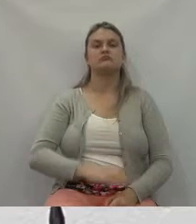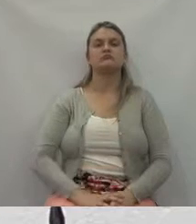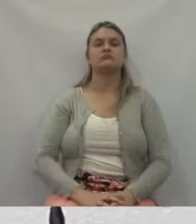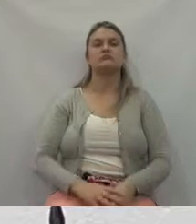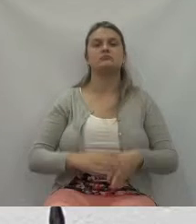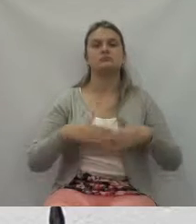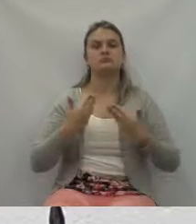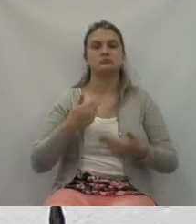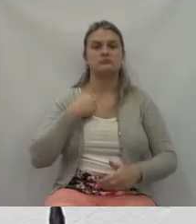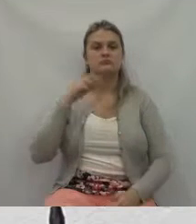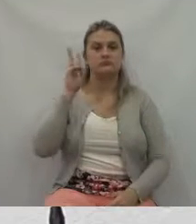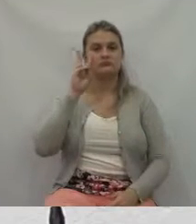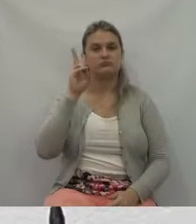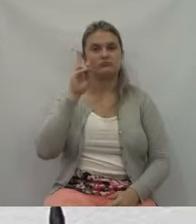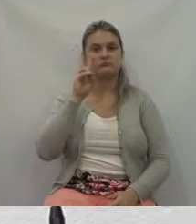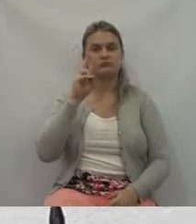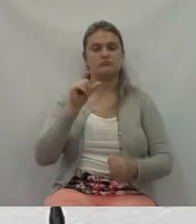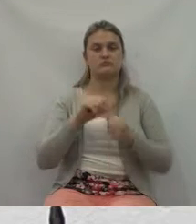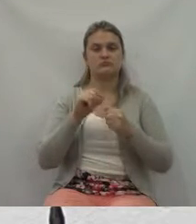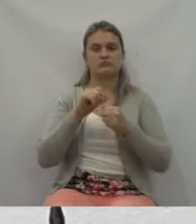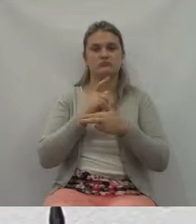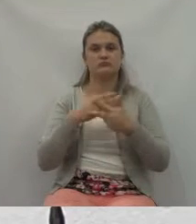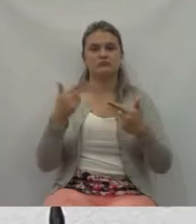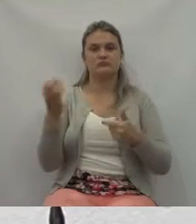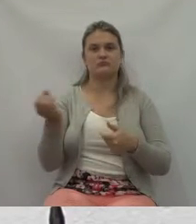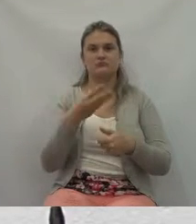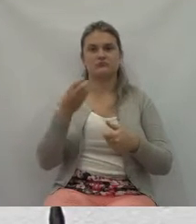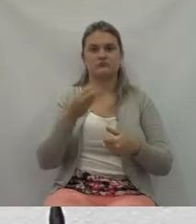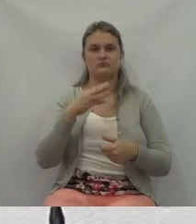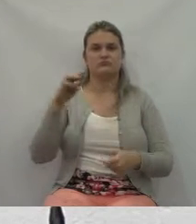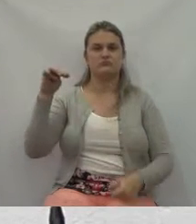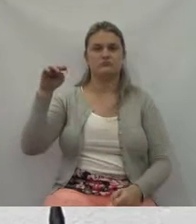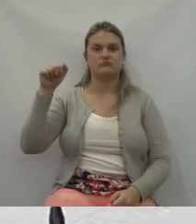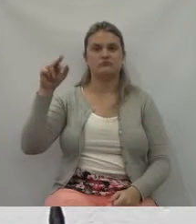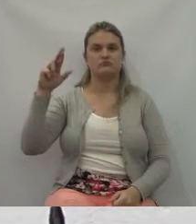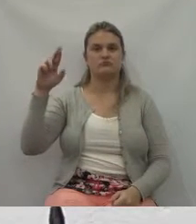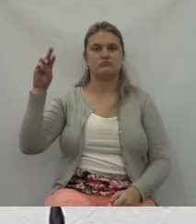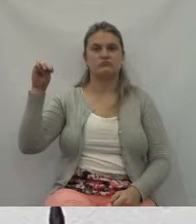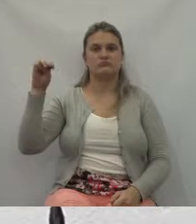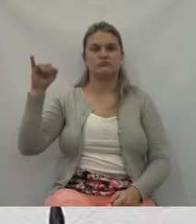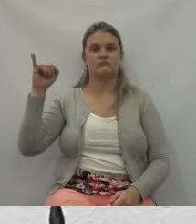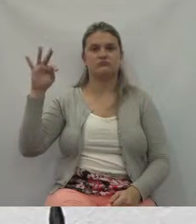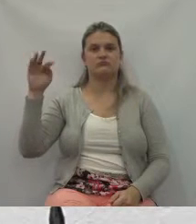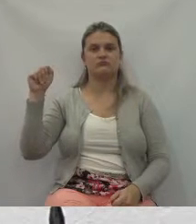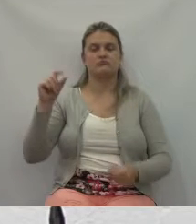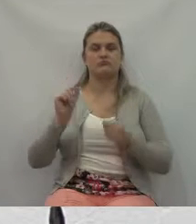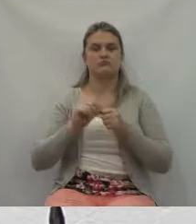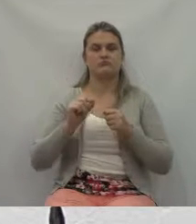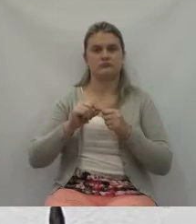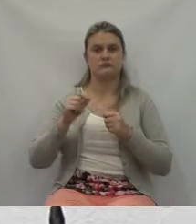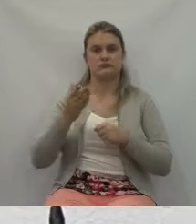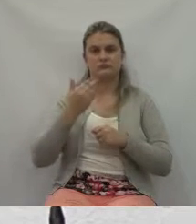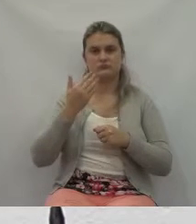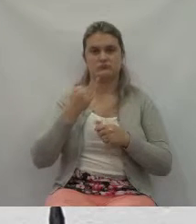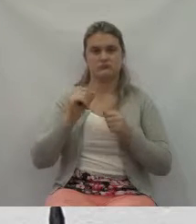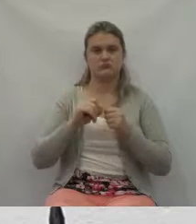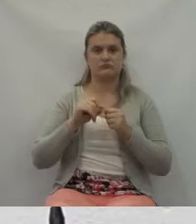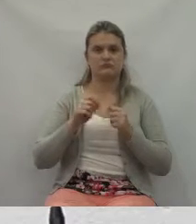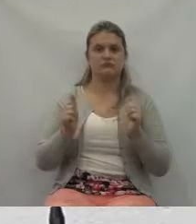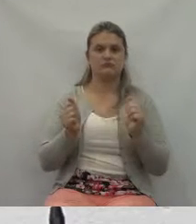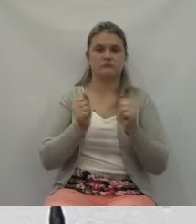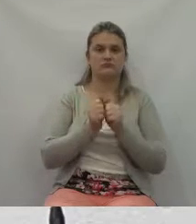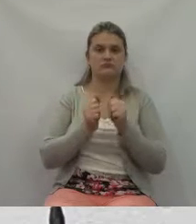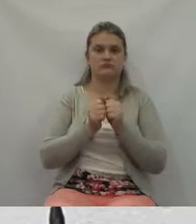inovações, as marmitas, né, que você nos colocou. Nós tivemos uma parceria junto com o Judiciário também,